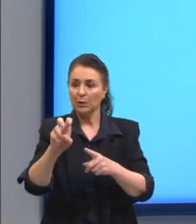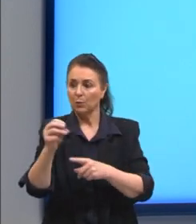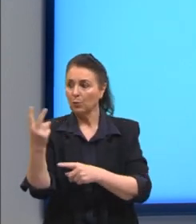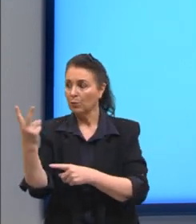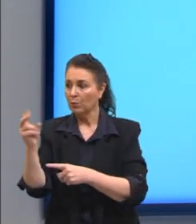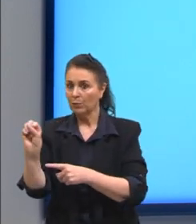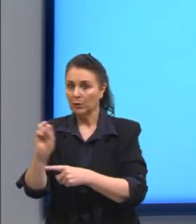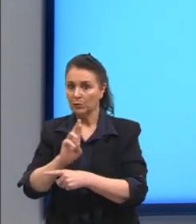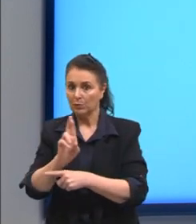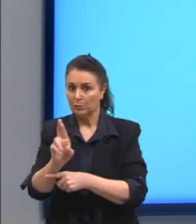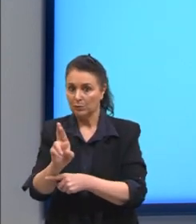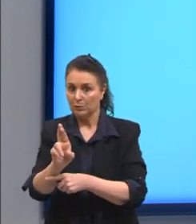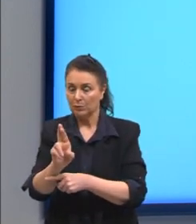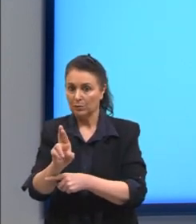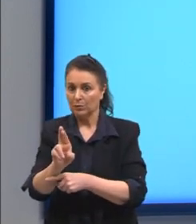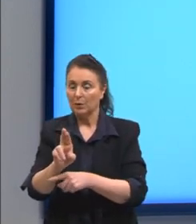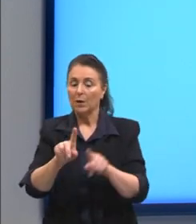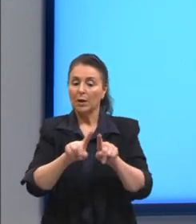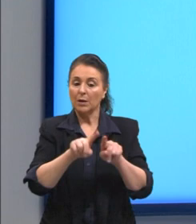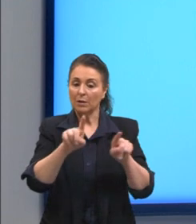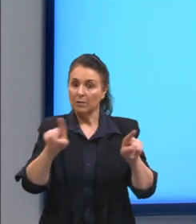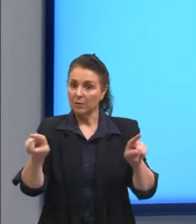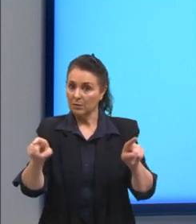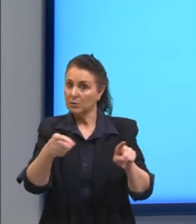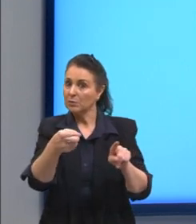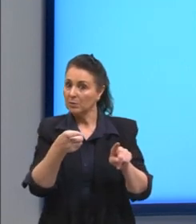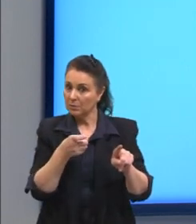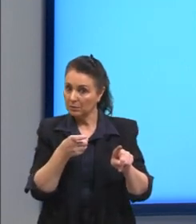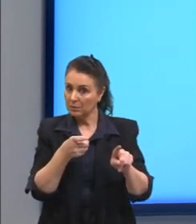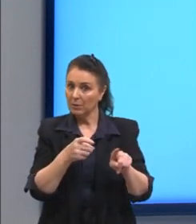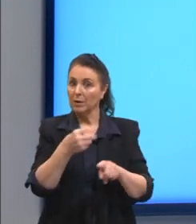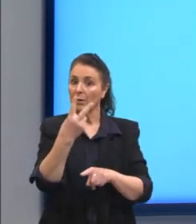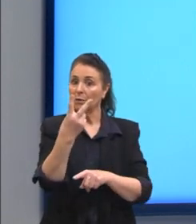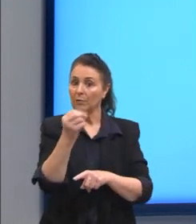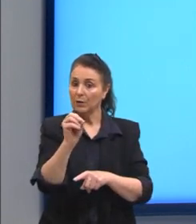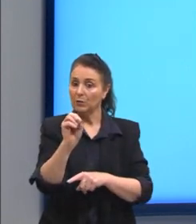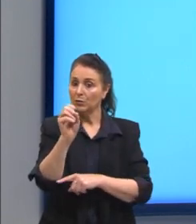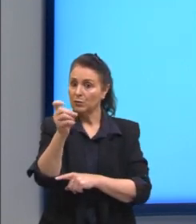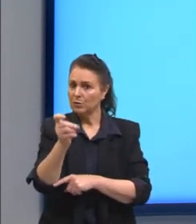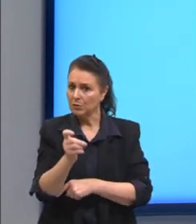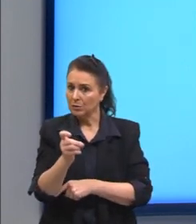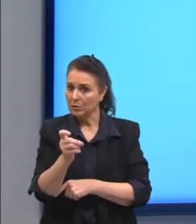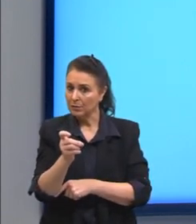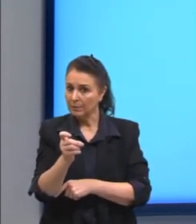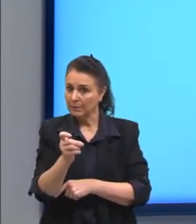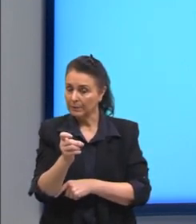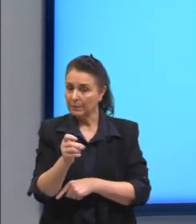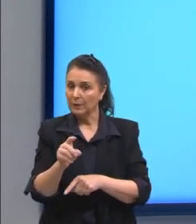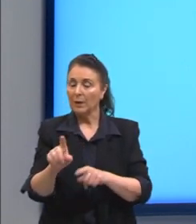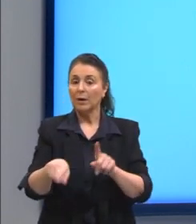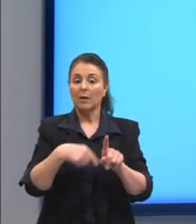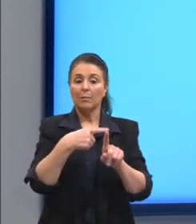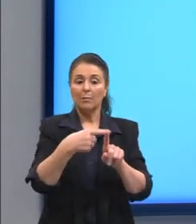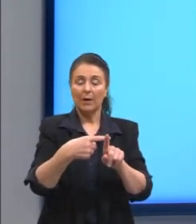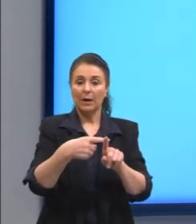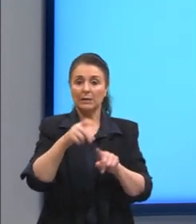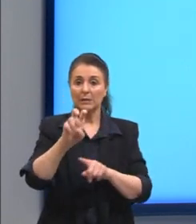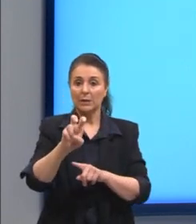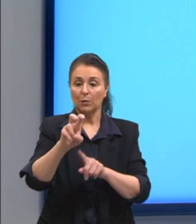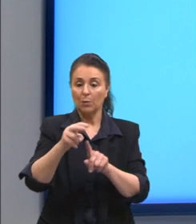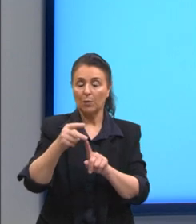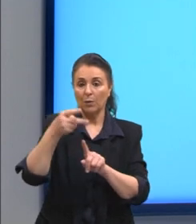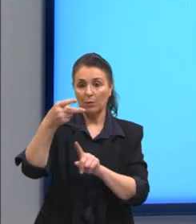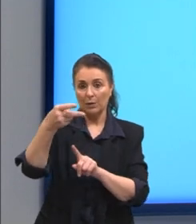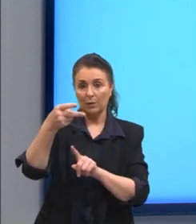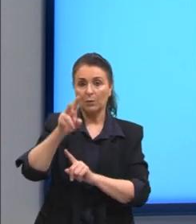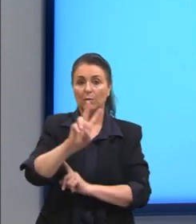20 e deixamos a variável x portanto 20x mais 5 ao quadrado que é